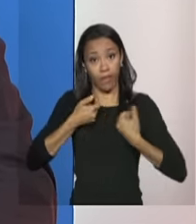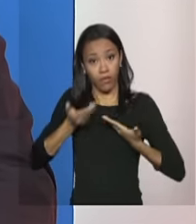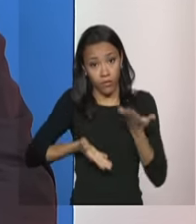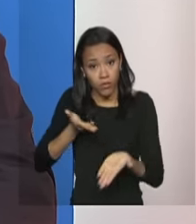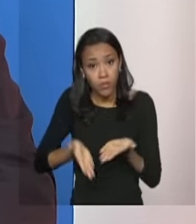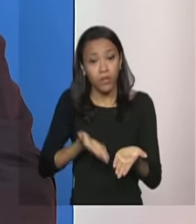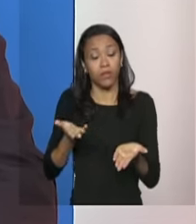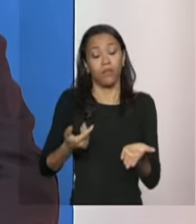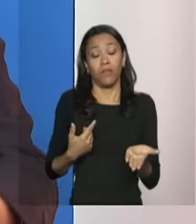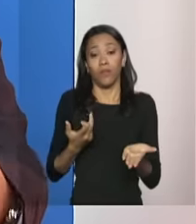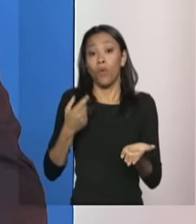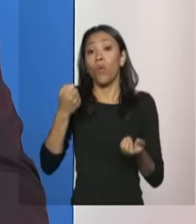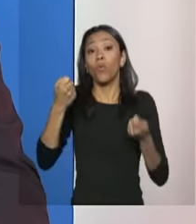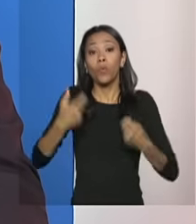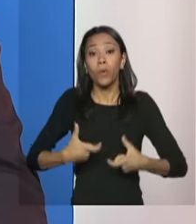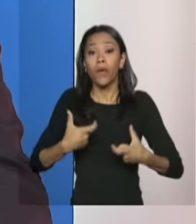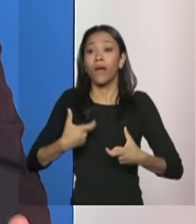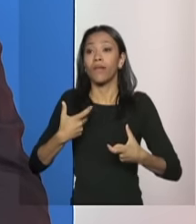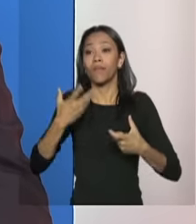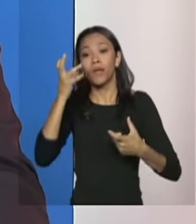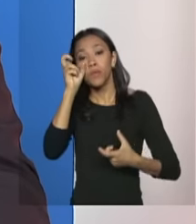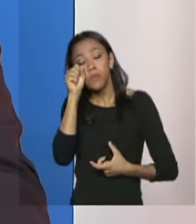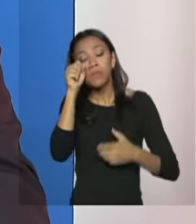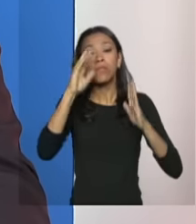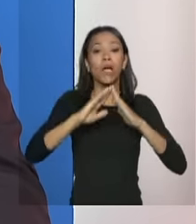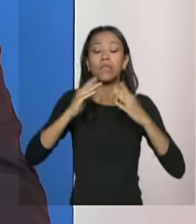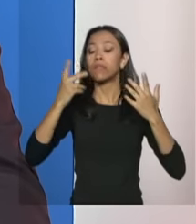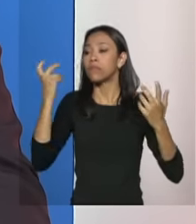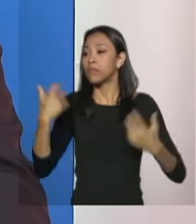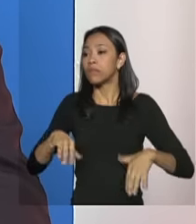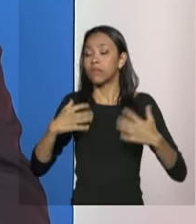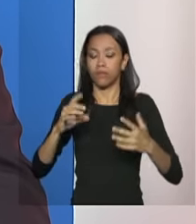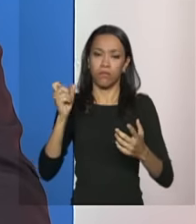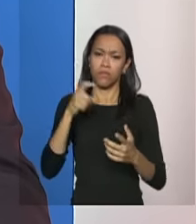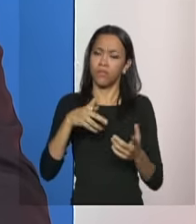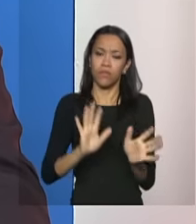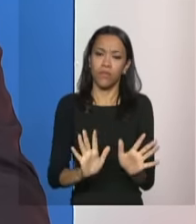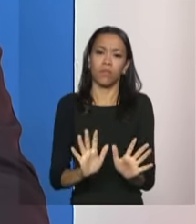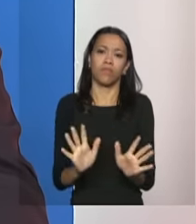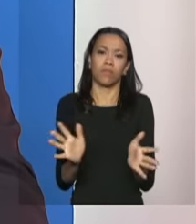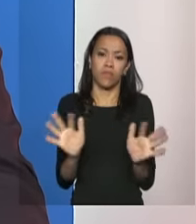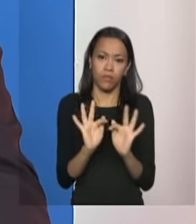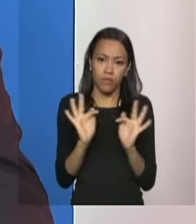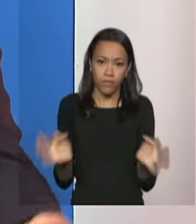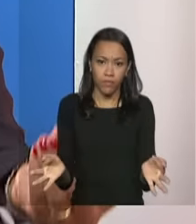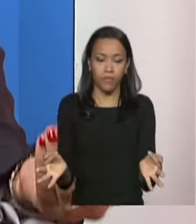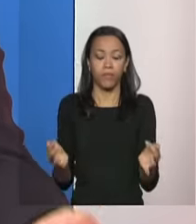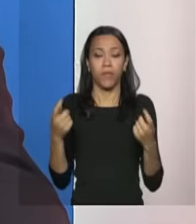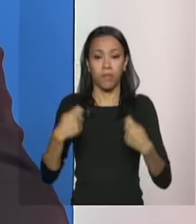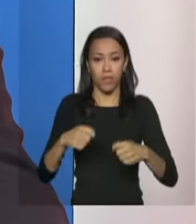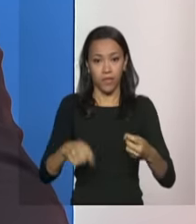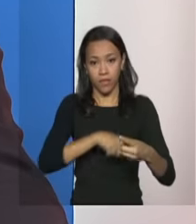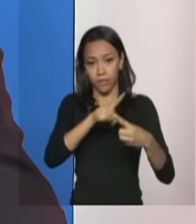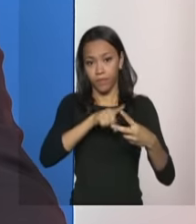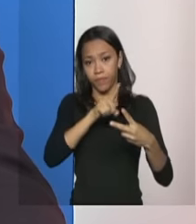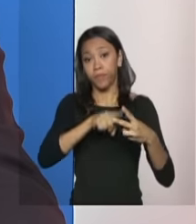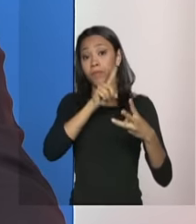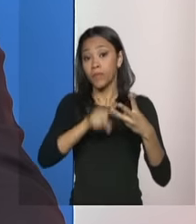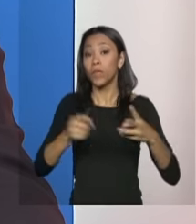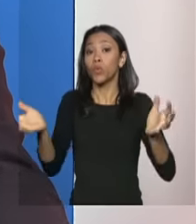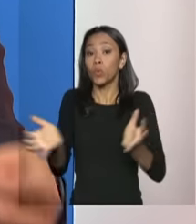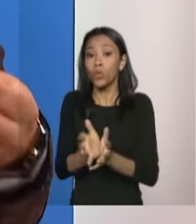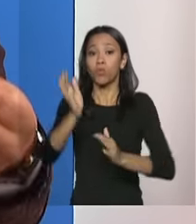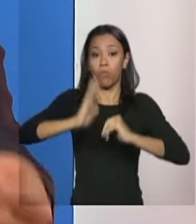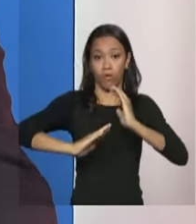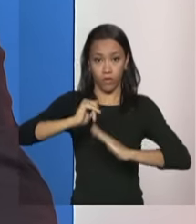dormitório senão a gente não consegue atender com a personalidade que ele precisa ter exatamente esse serviço ele precisa ter uma equipe técnica de referência